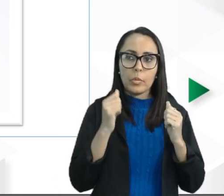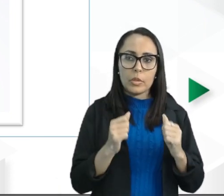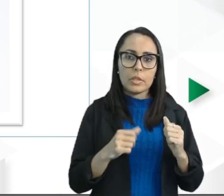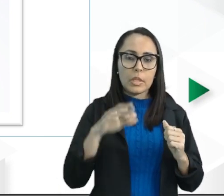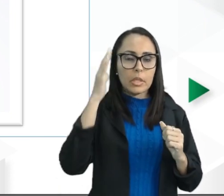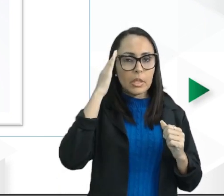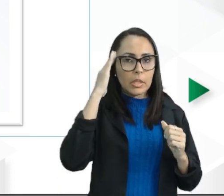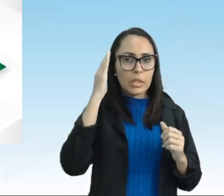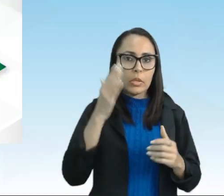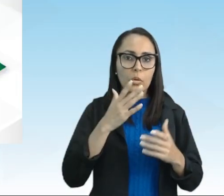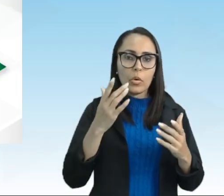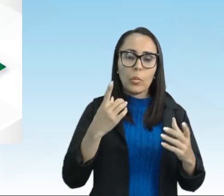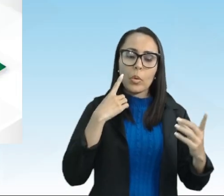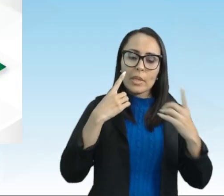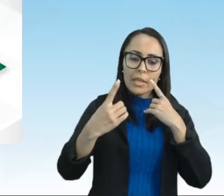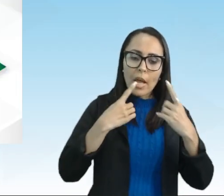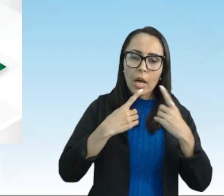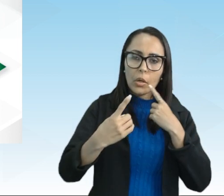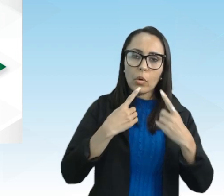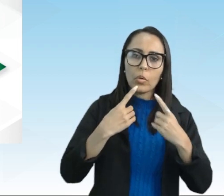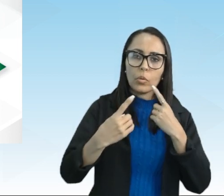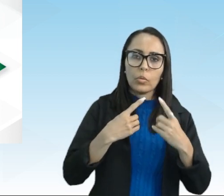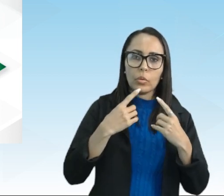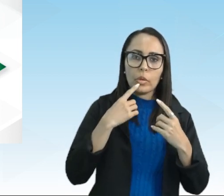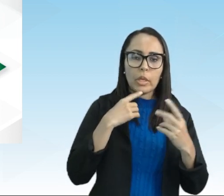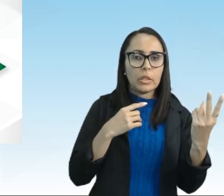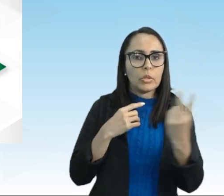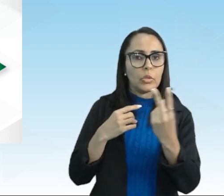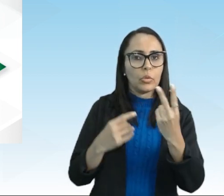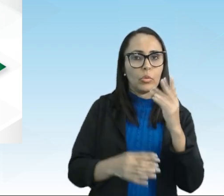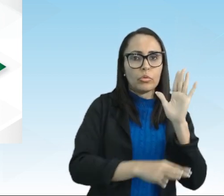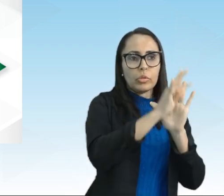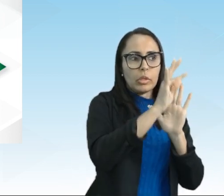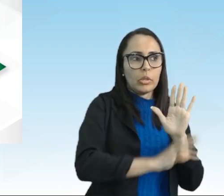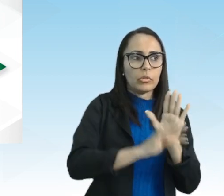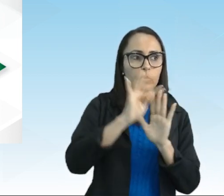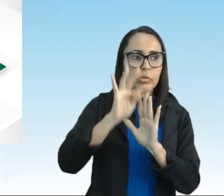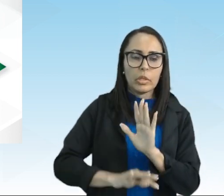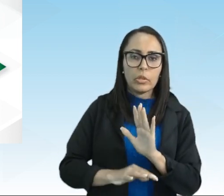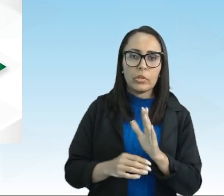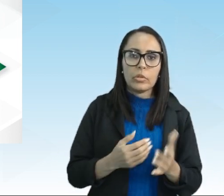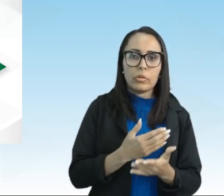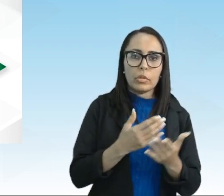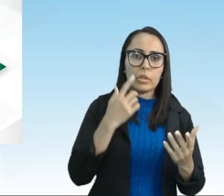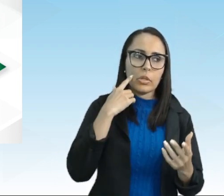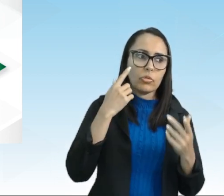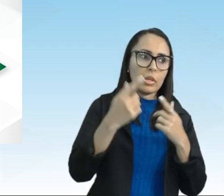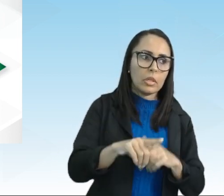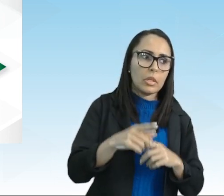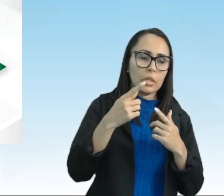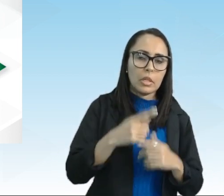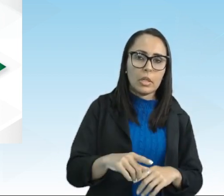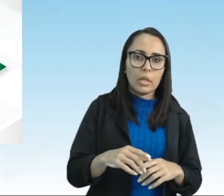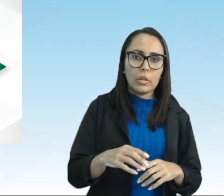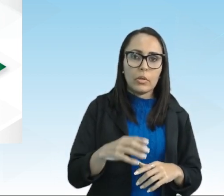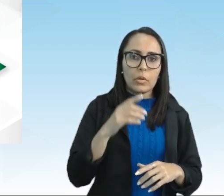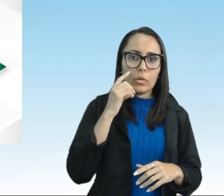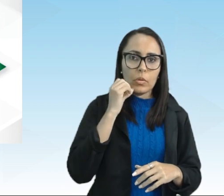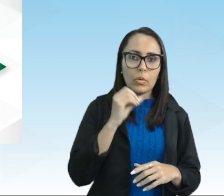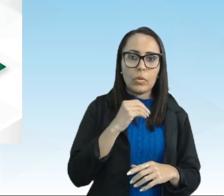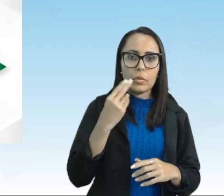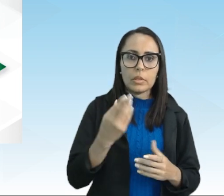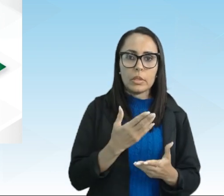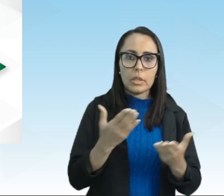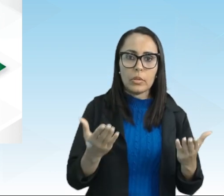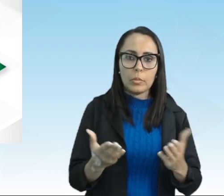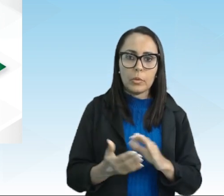entendida como um diálogo entre os textos acontece quando um texto é criticado ou citado por